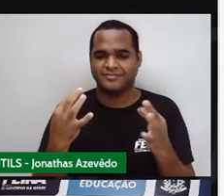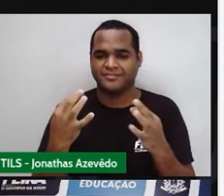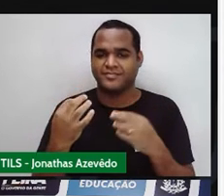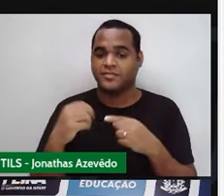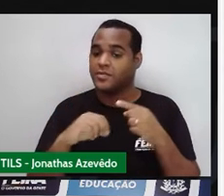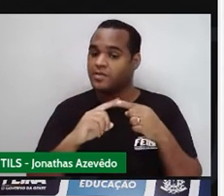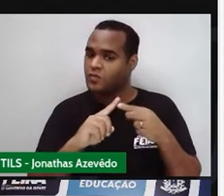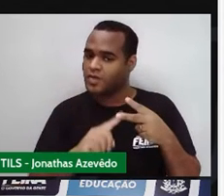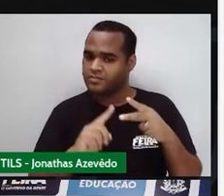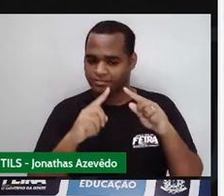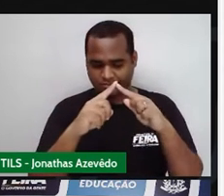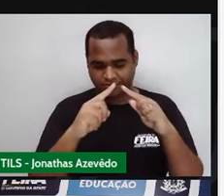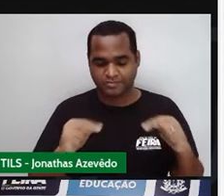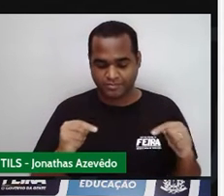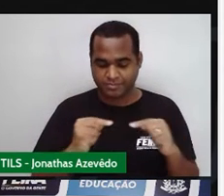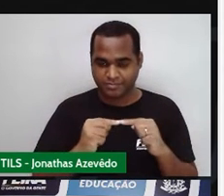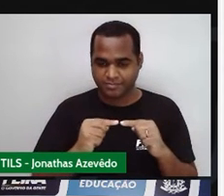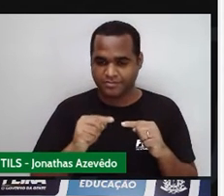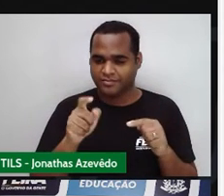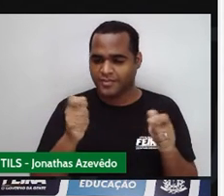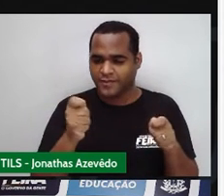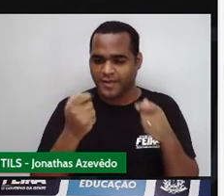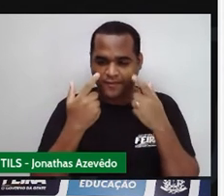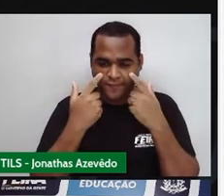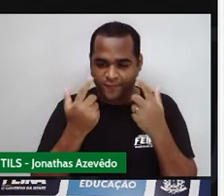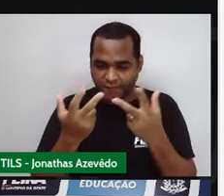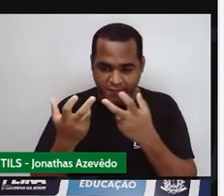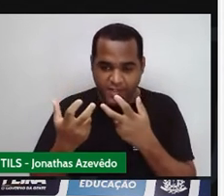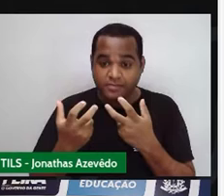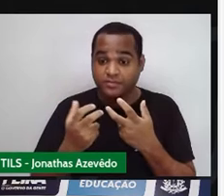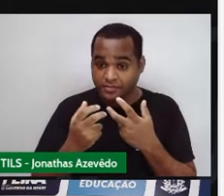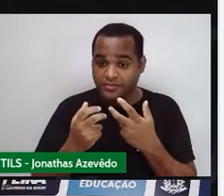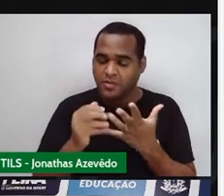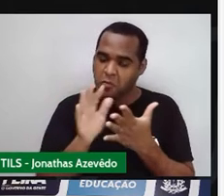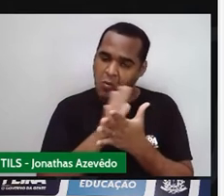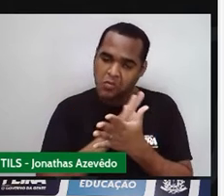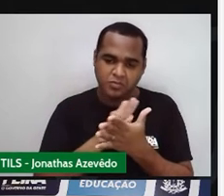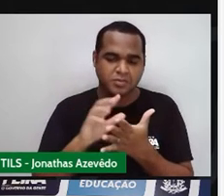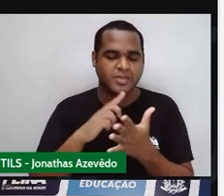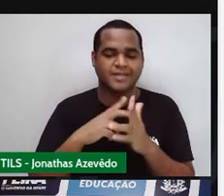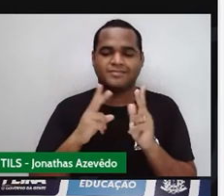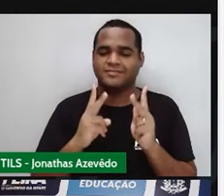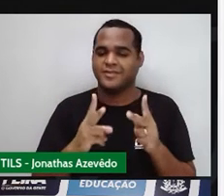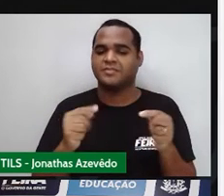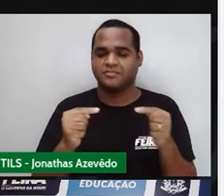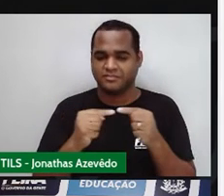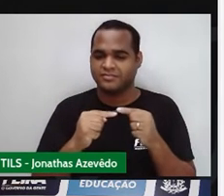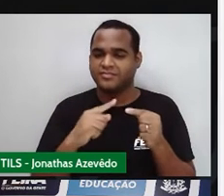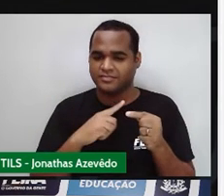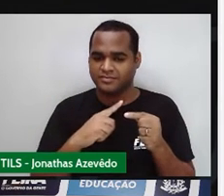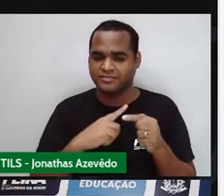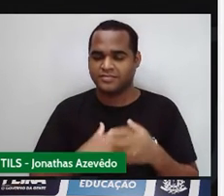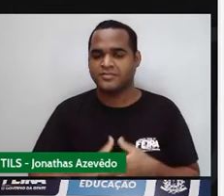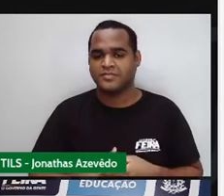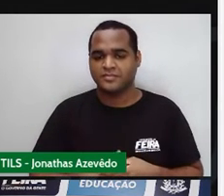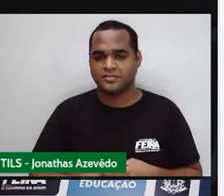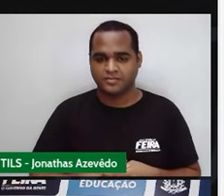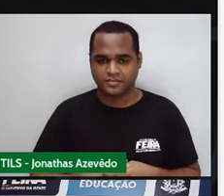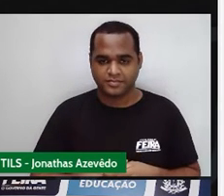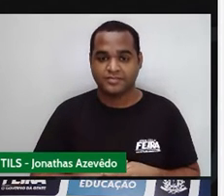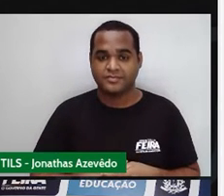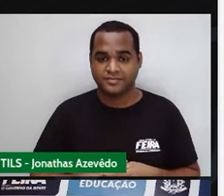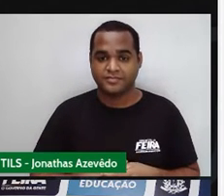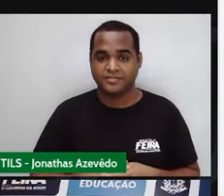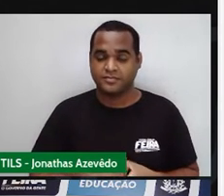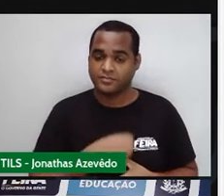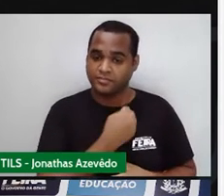Dois triângulos eu tenho aí. Veja, né? Que algumas coisas continuam por aqui, olha só. Eu vou deixar